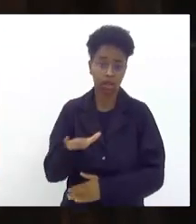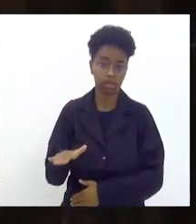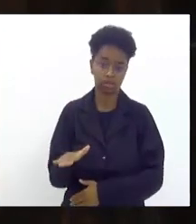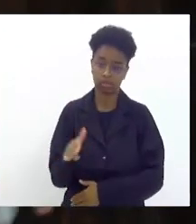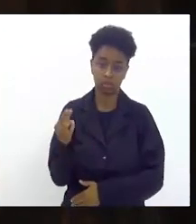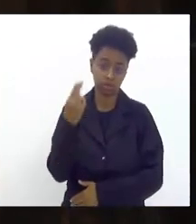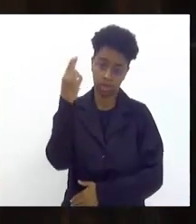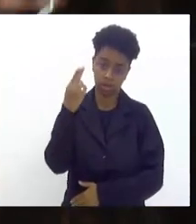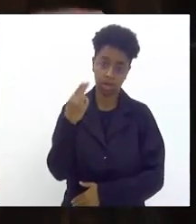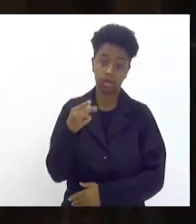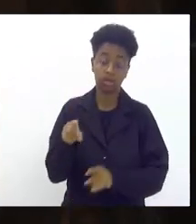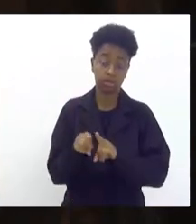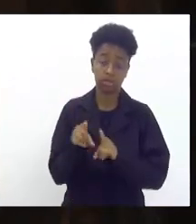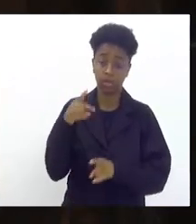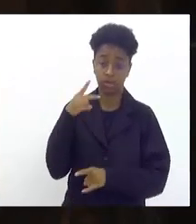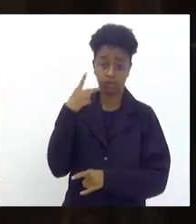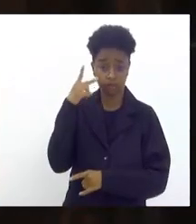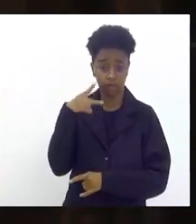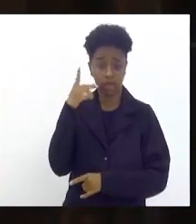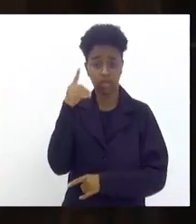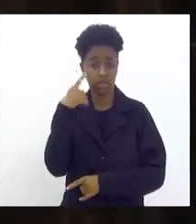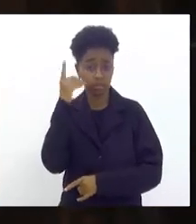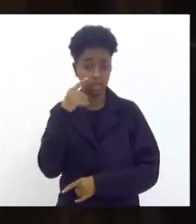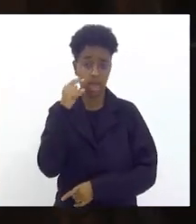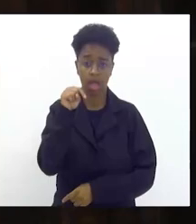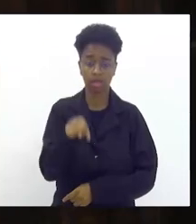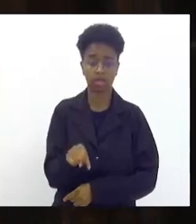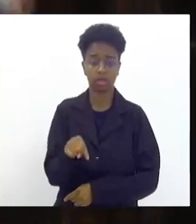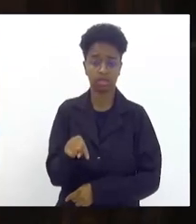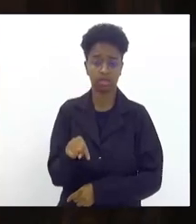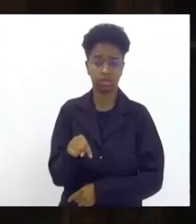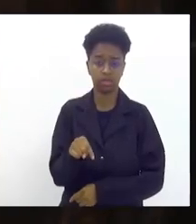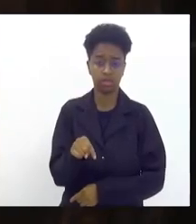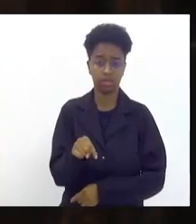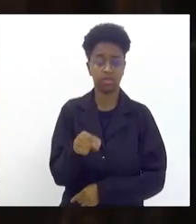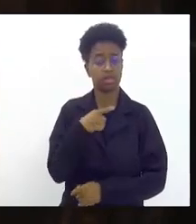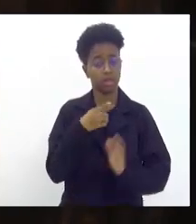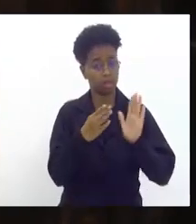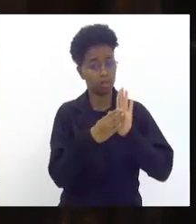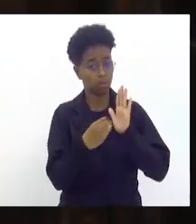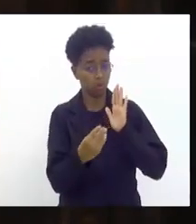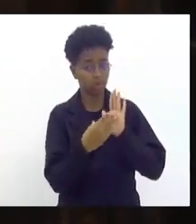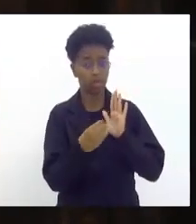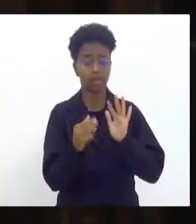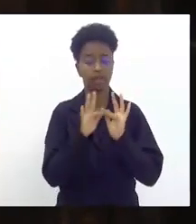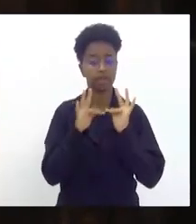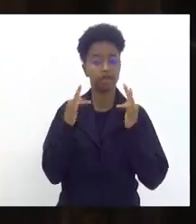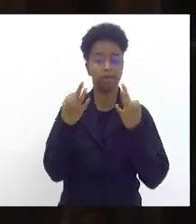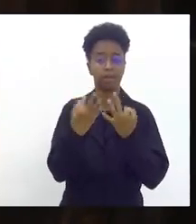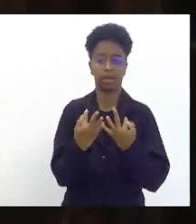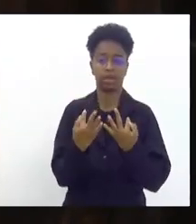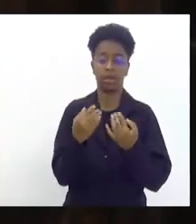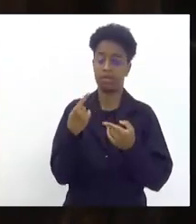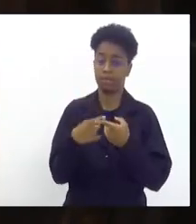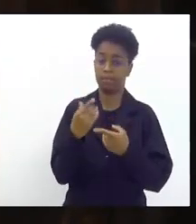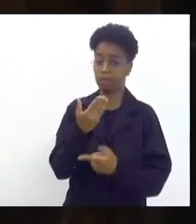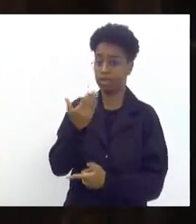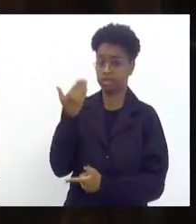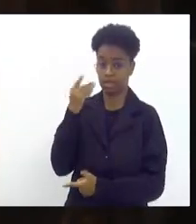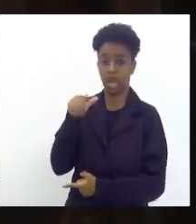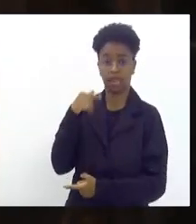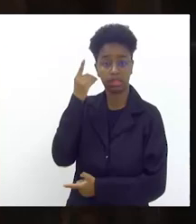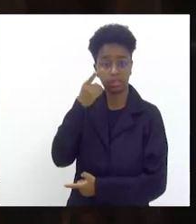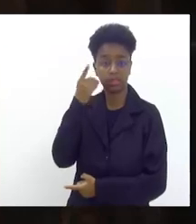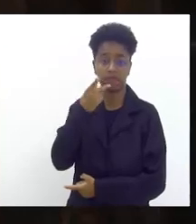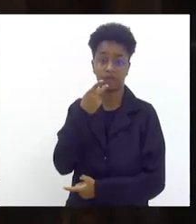até os próprios vereadores aqui os deputados se inspiraram nos pais nas famílias que eram parlamentares quando